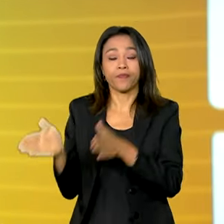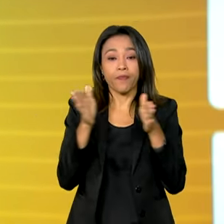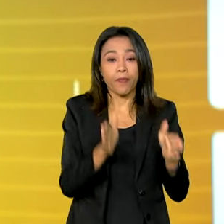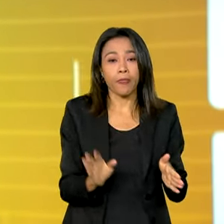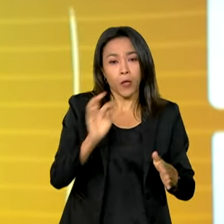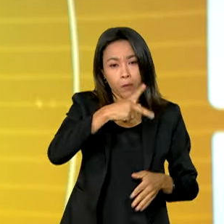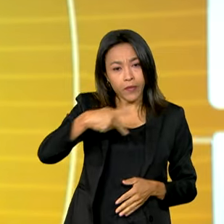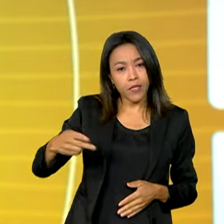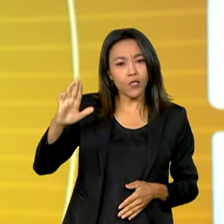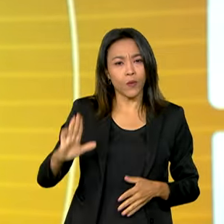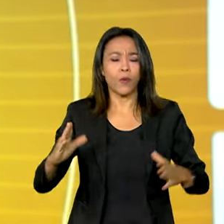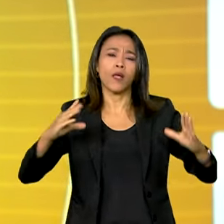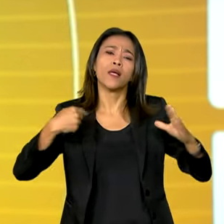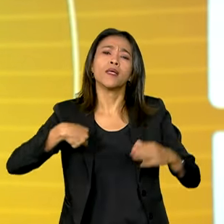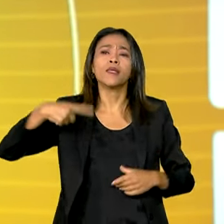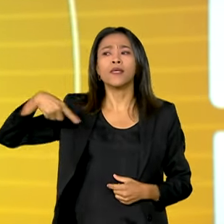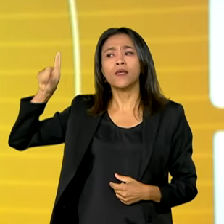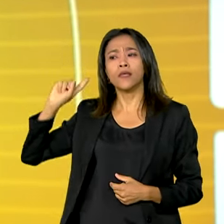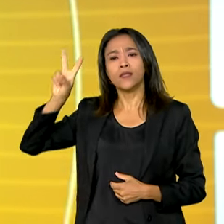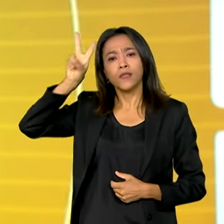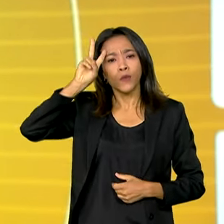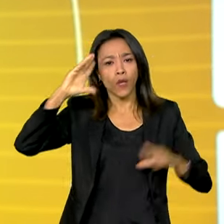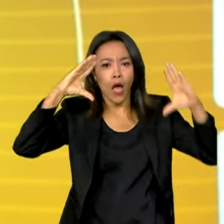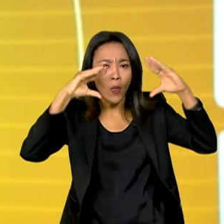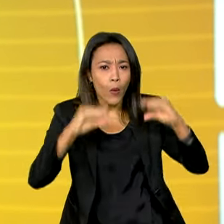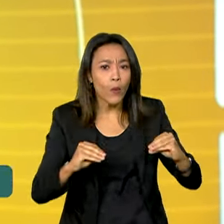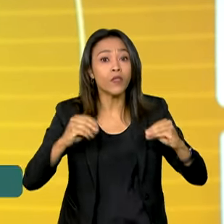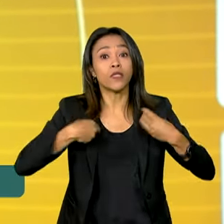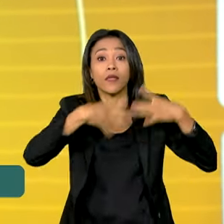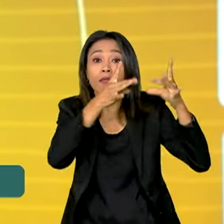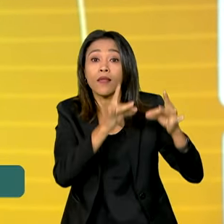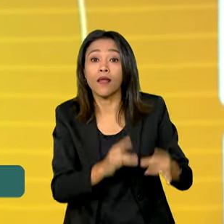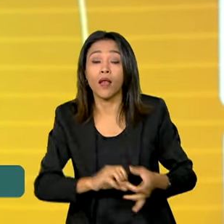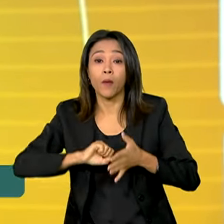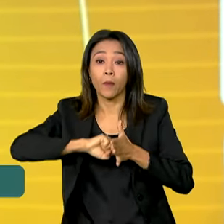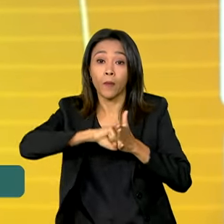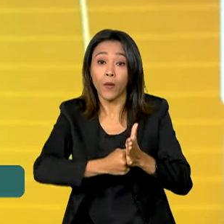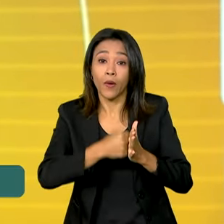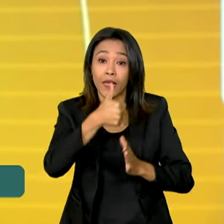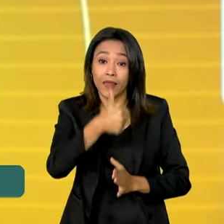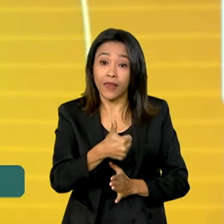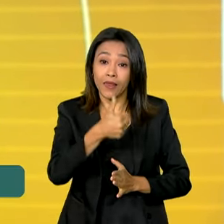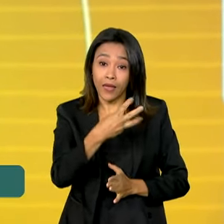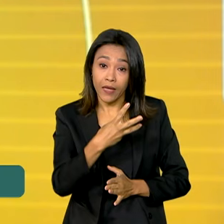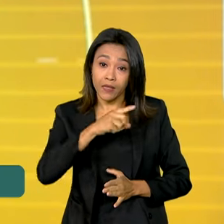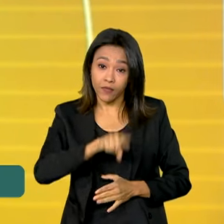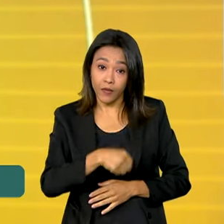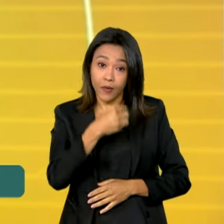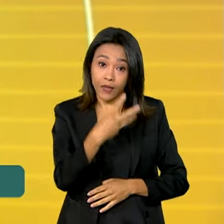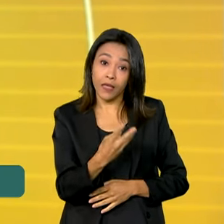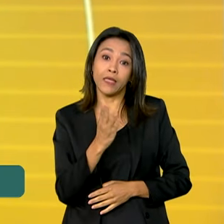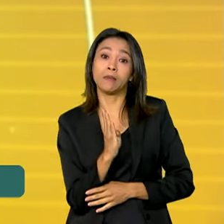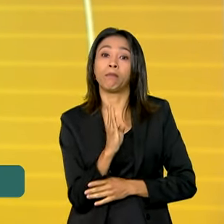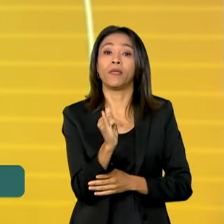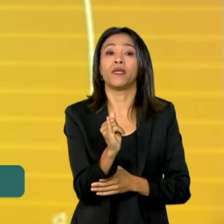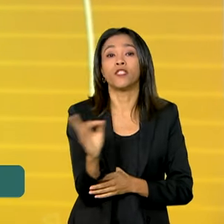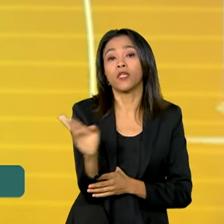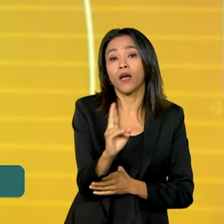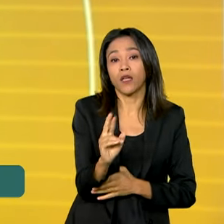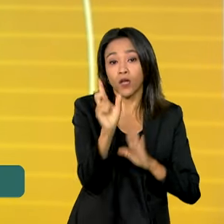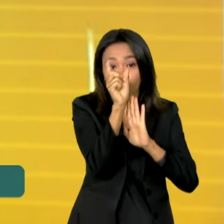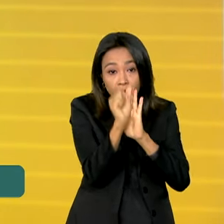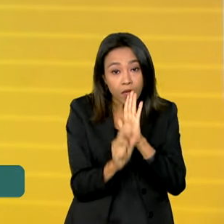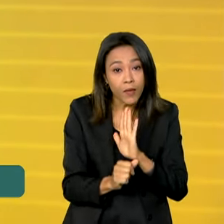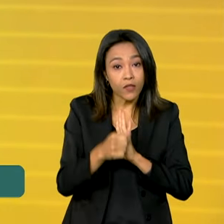desta segunda-feira, o decreto que detalha o bloqueio de 13,3 bilhões de reais no orçamento de